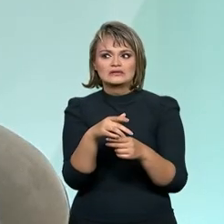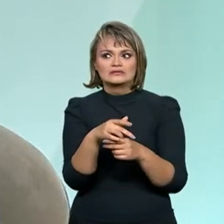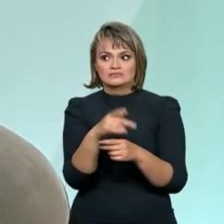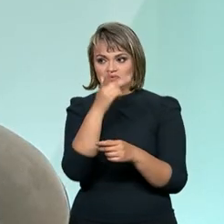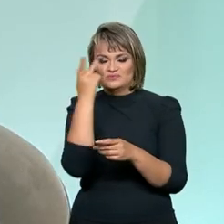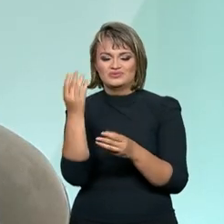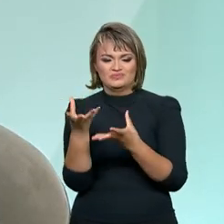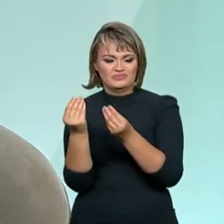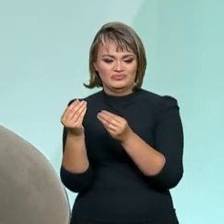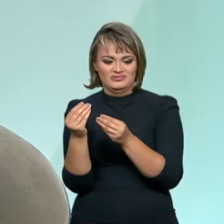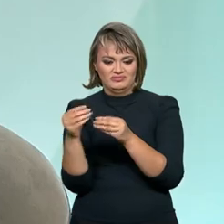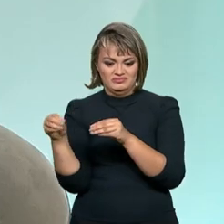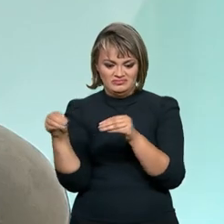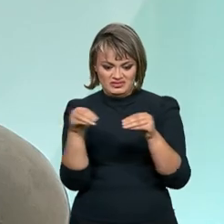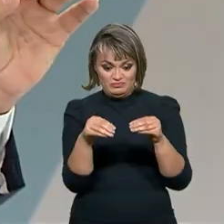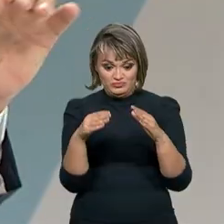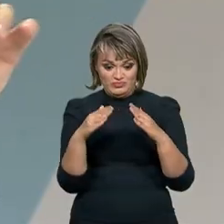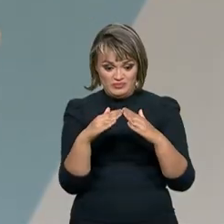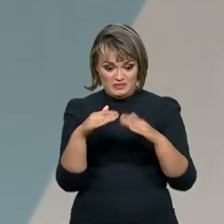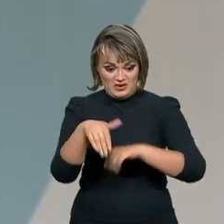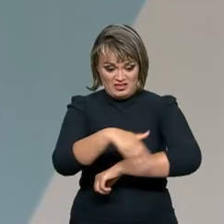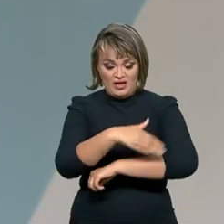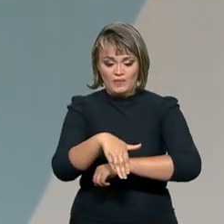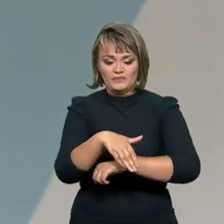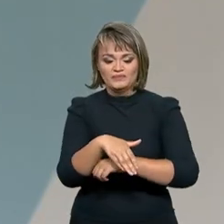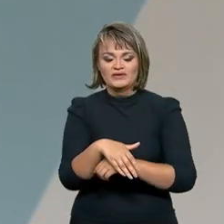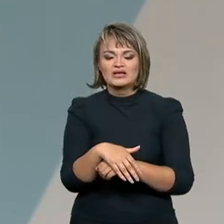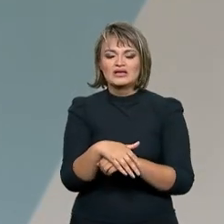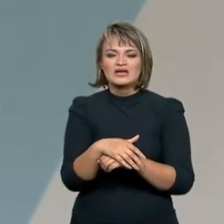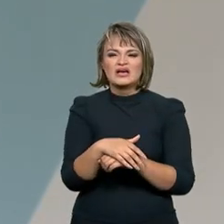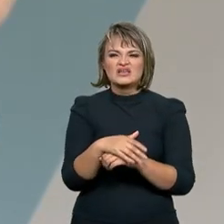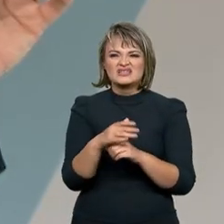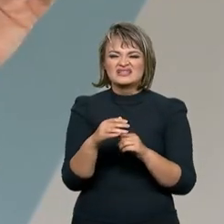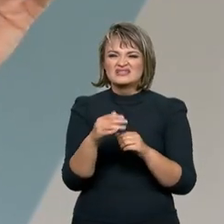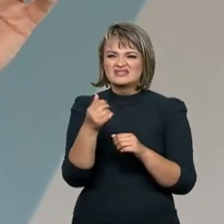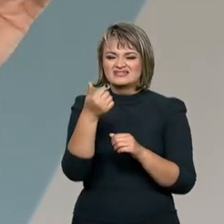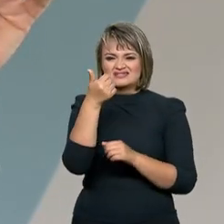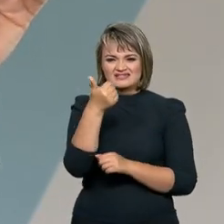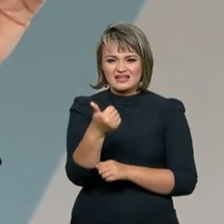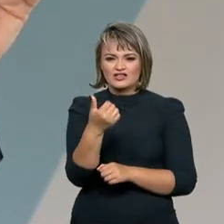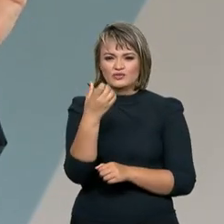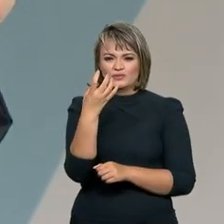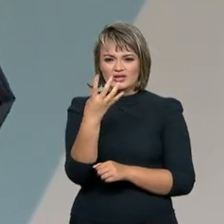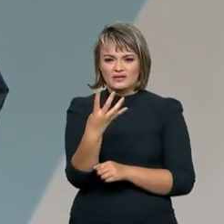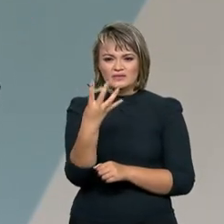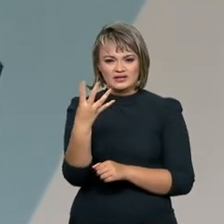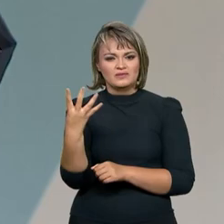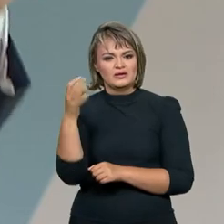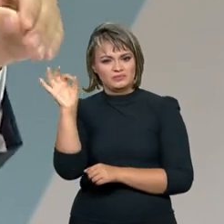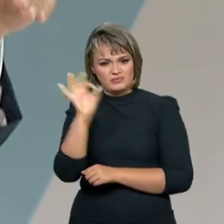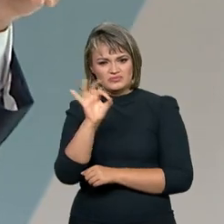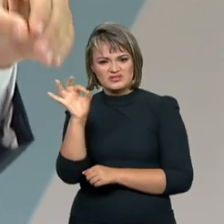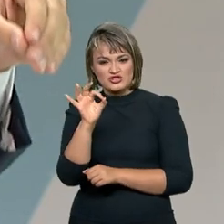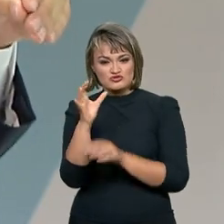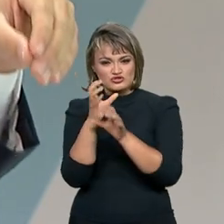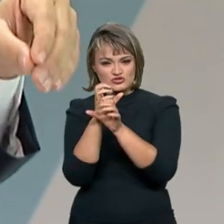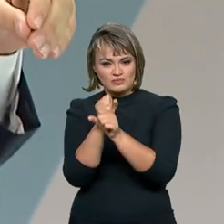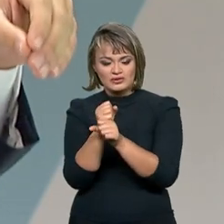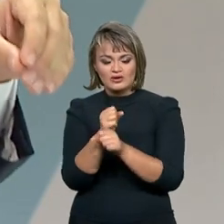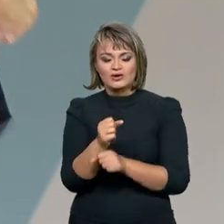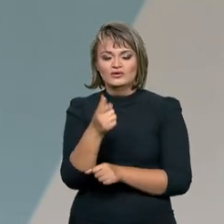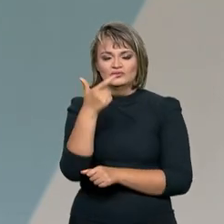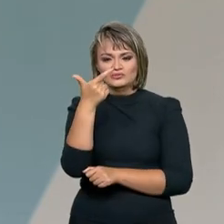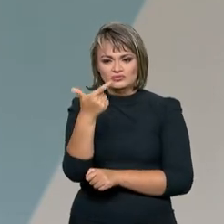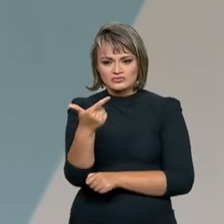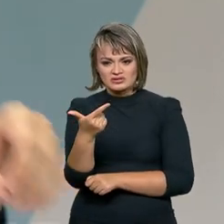exponencialmente no Brasil. De 2012 a março de 2020, aumentou 144%, chegando a 220 mil